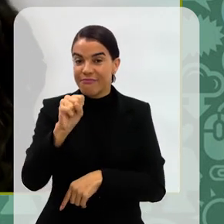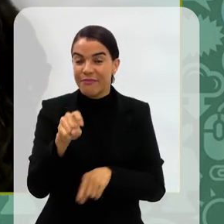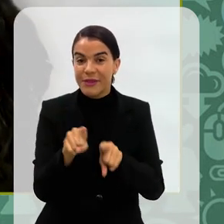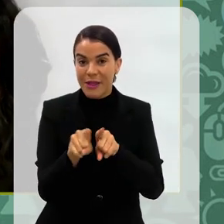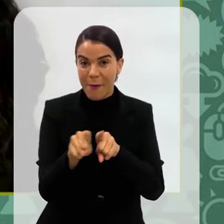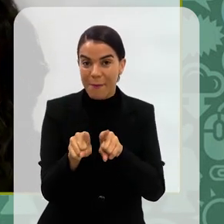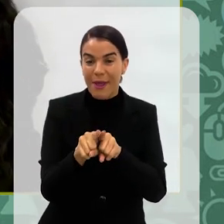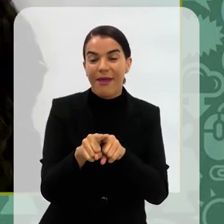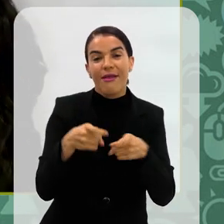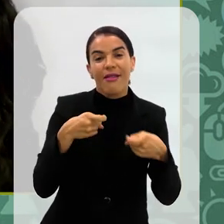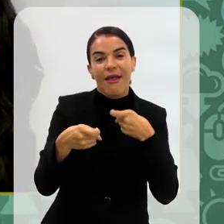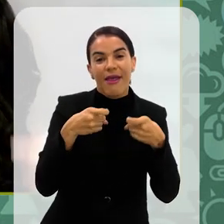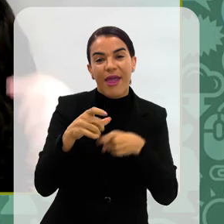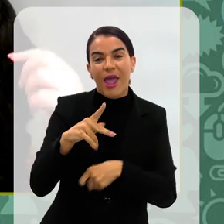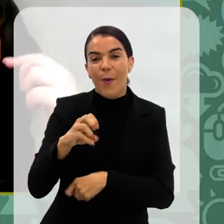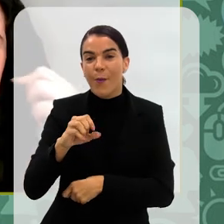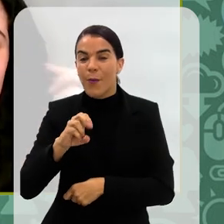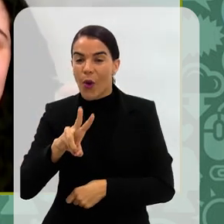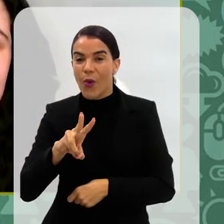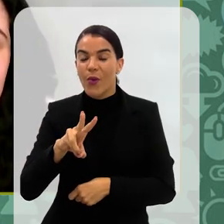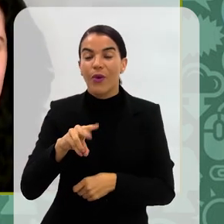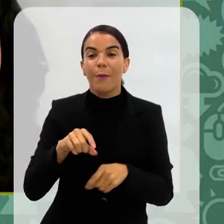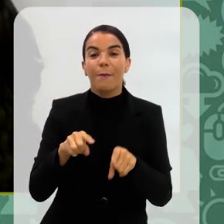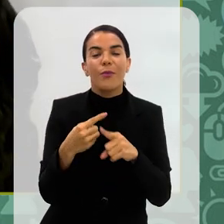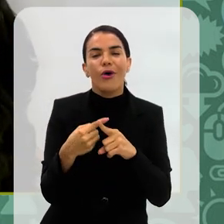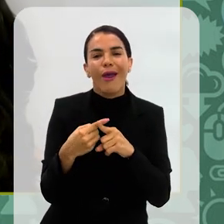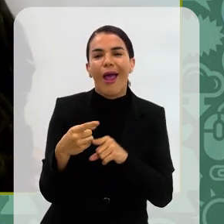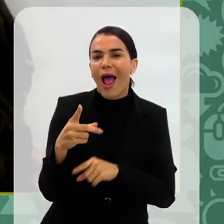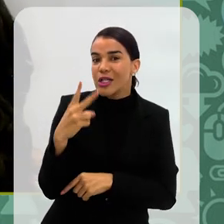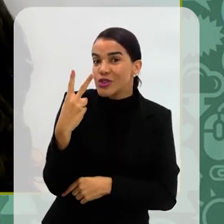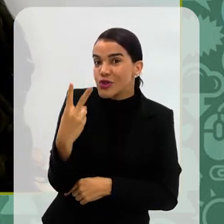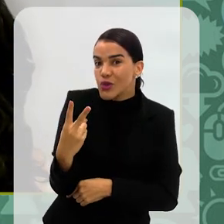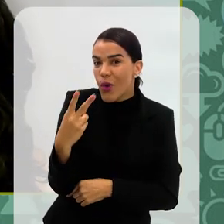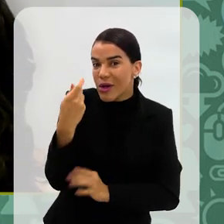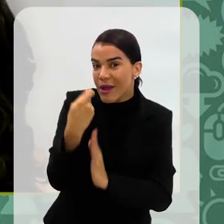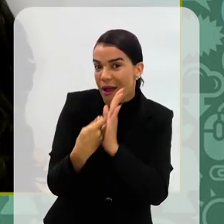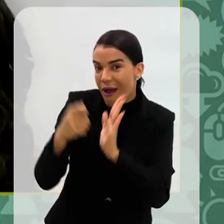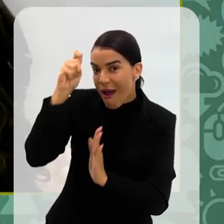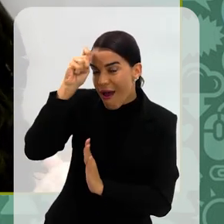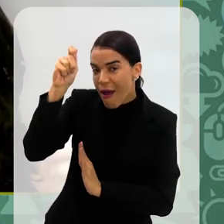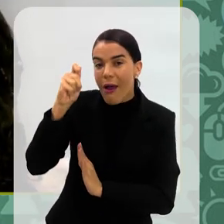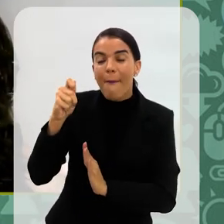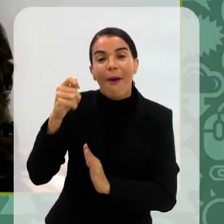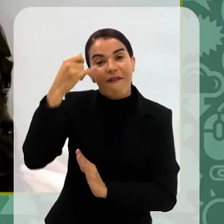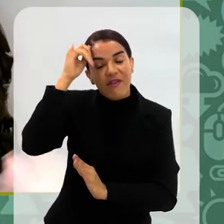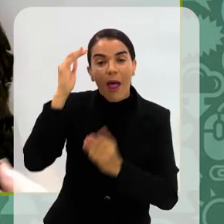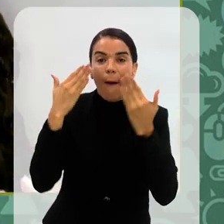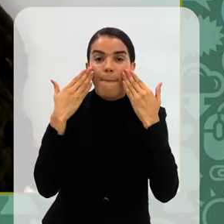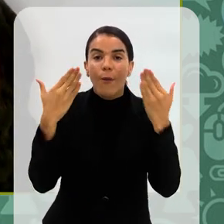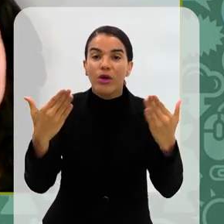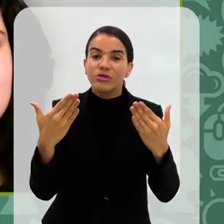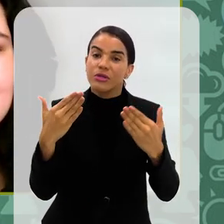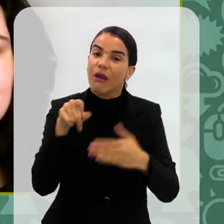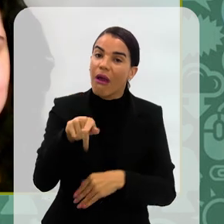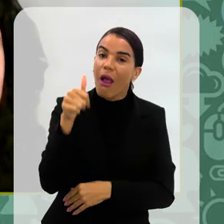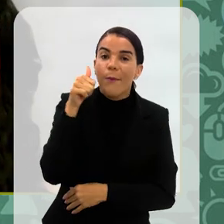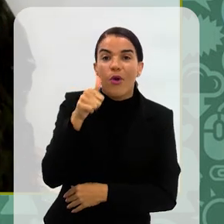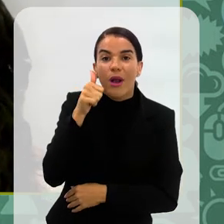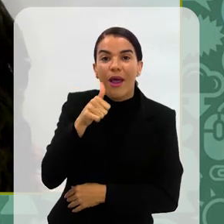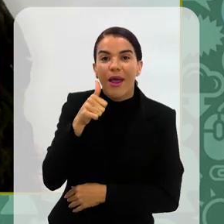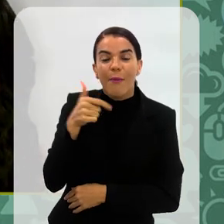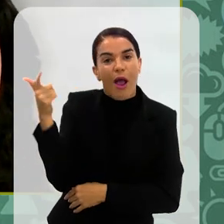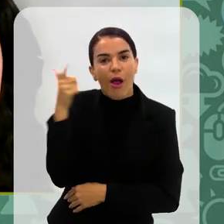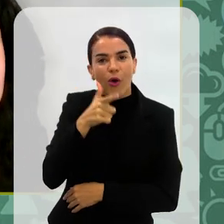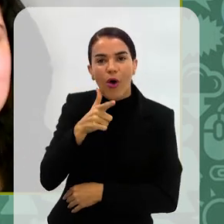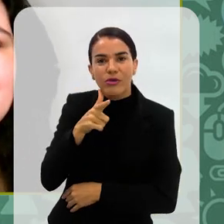Kuang é da Guerra da Papoa. Eu acredito que as duas fizeram isso para não deixarem claro que são mulheres, assim.